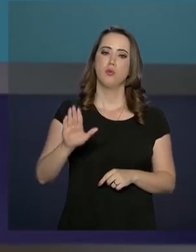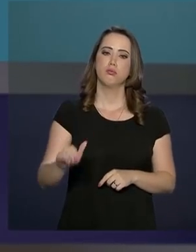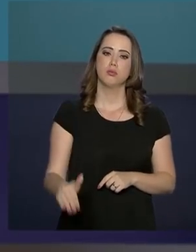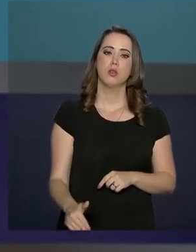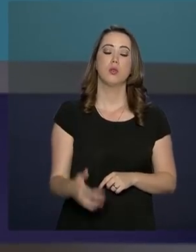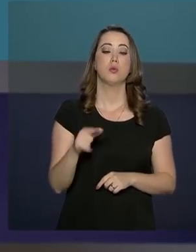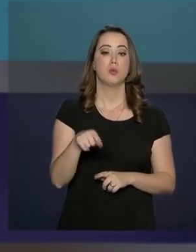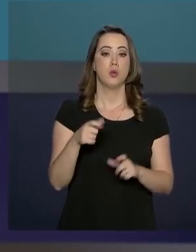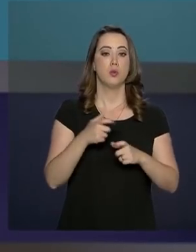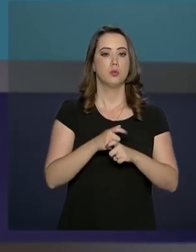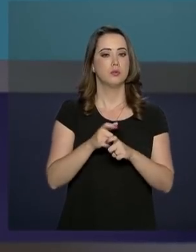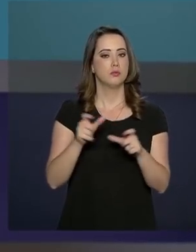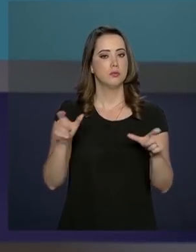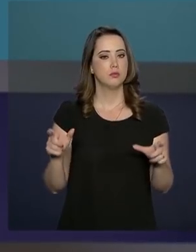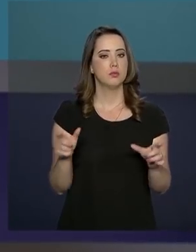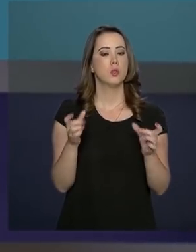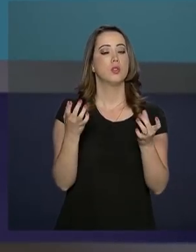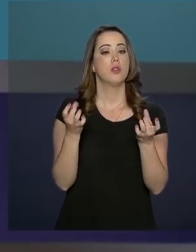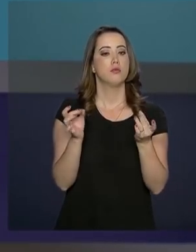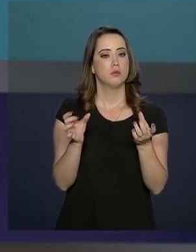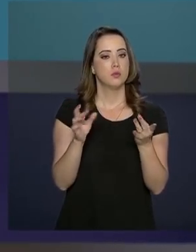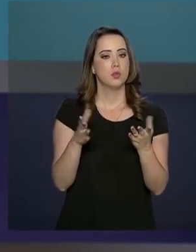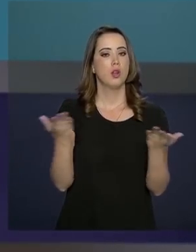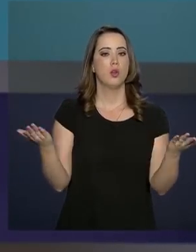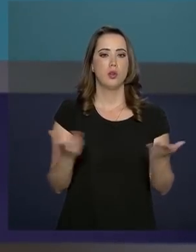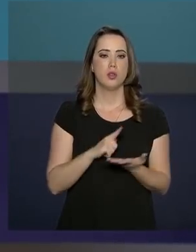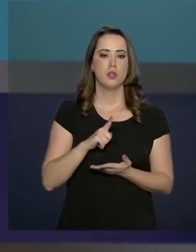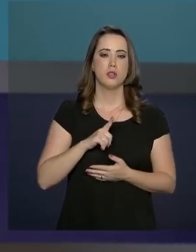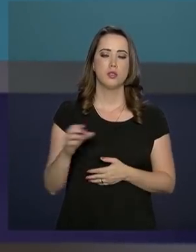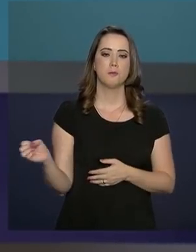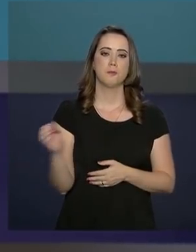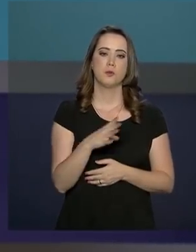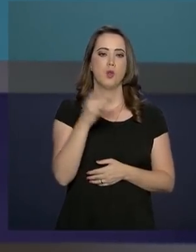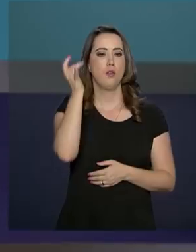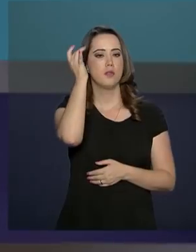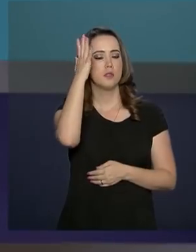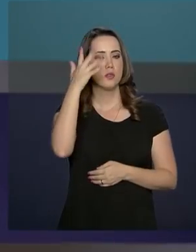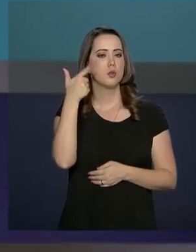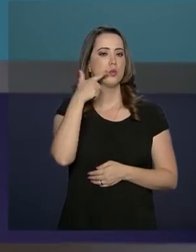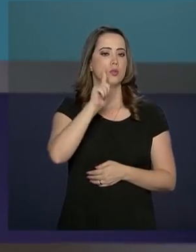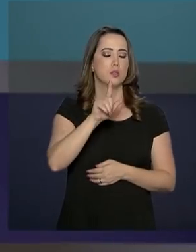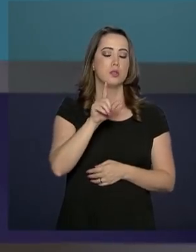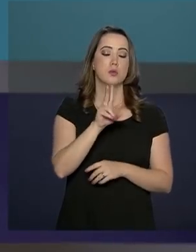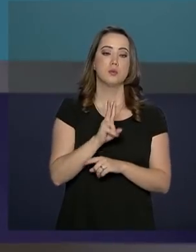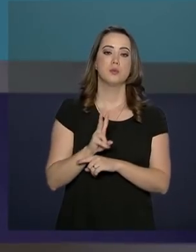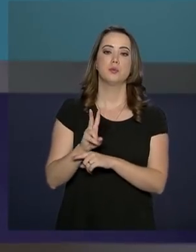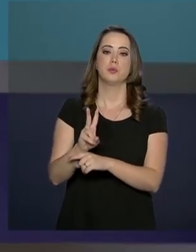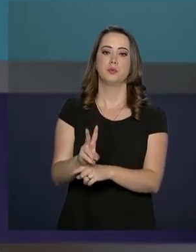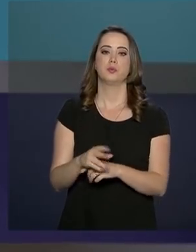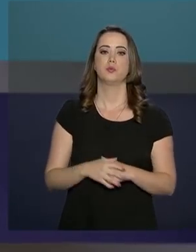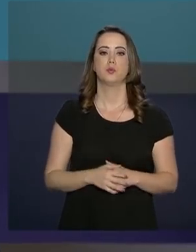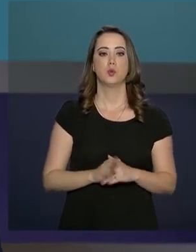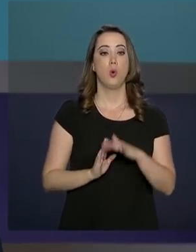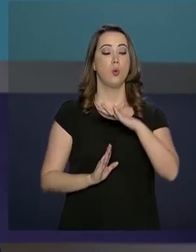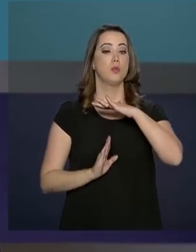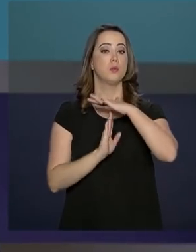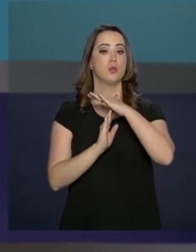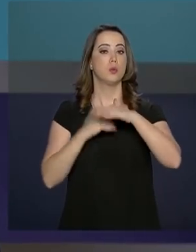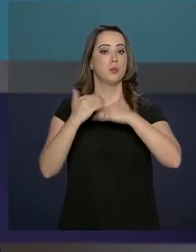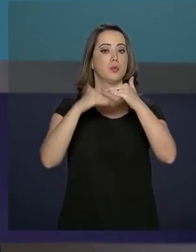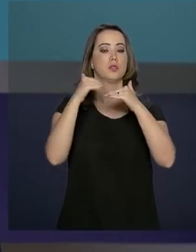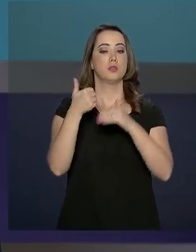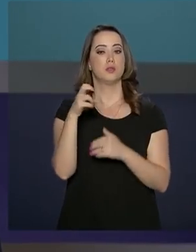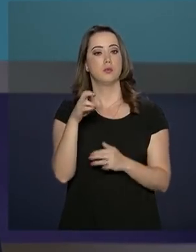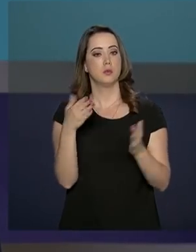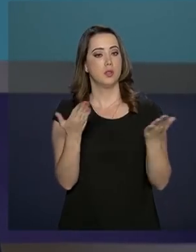mais baixos para aumentar o negócio contam agora com novas facilidades para conseguir um microcrédito. O limite